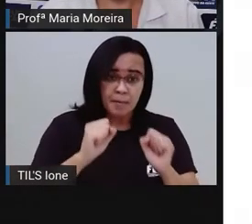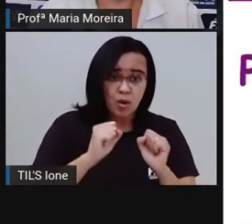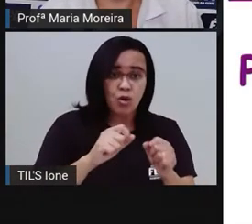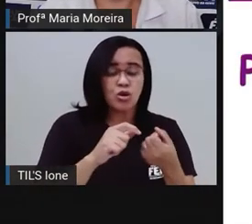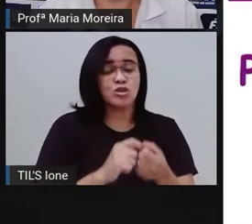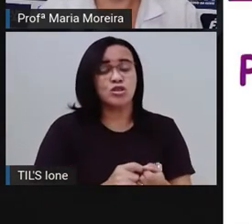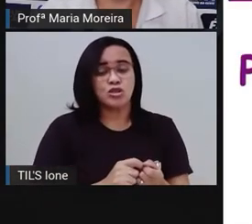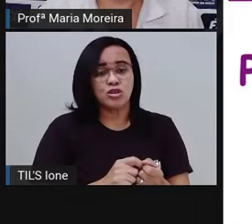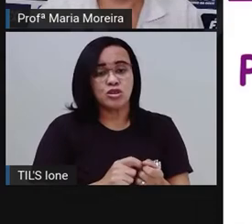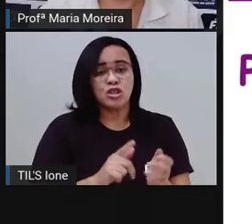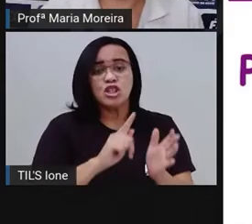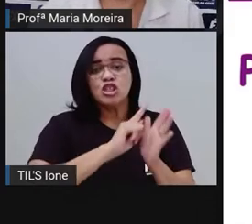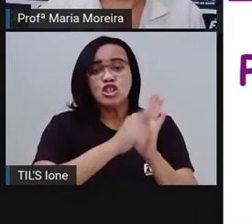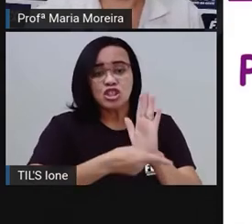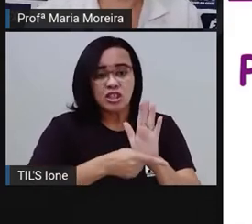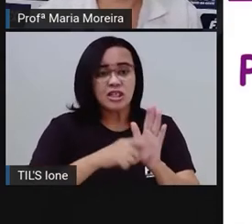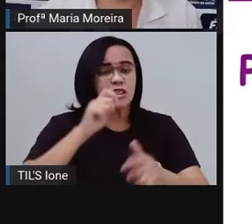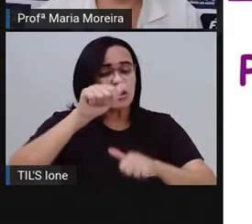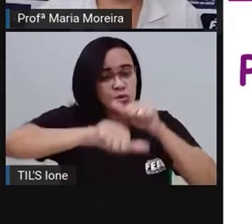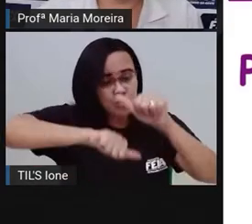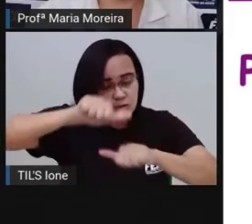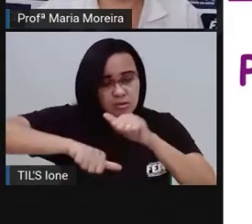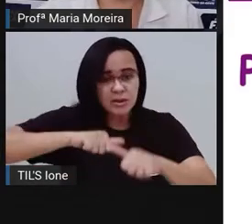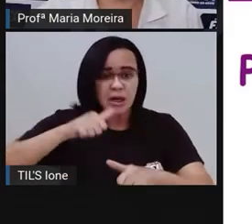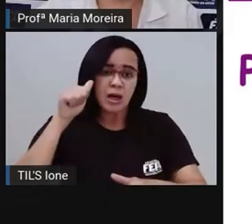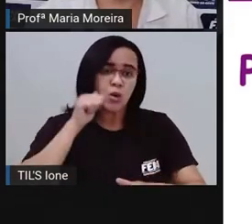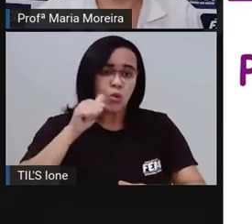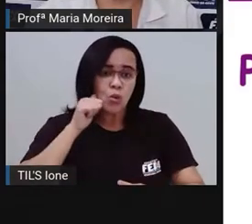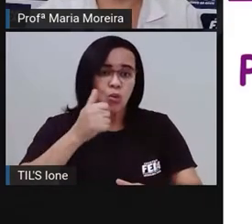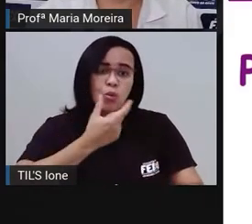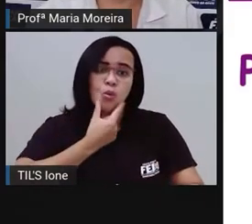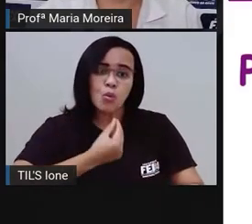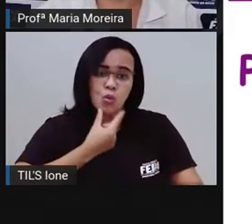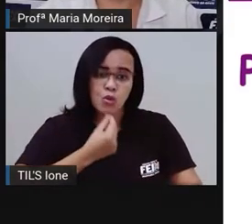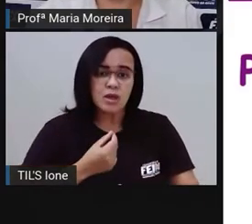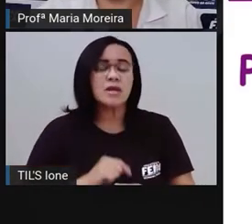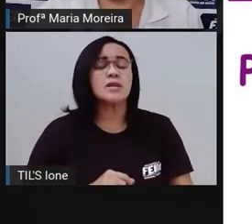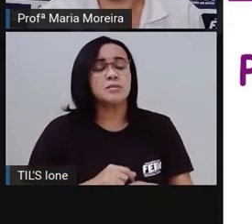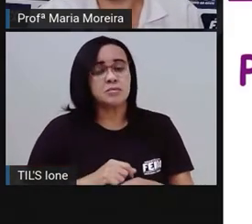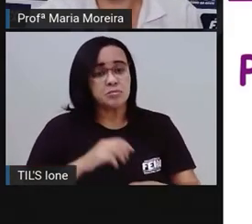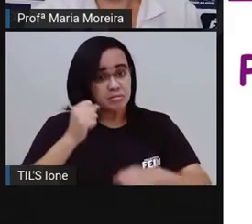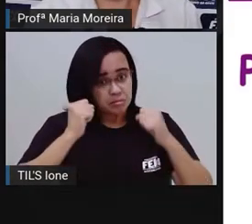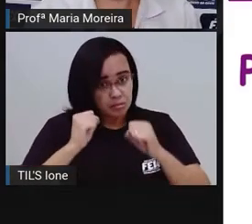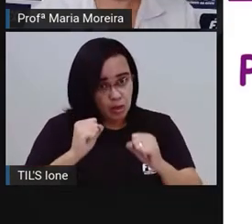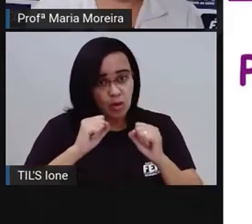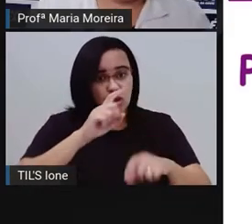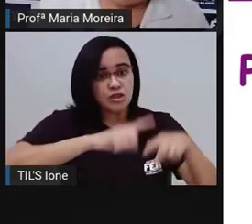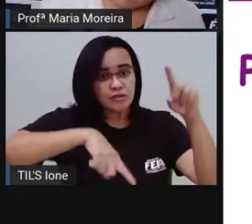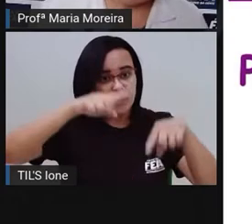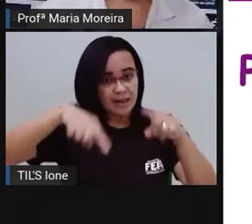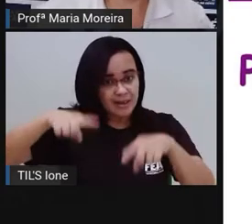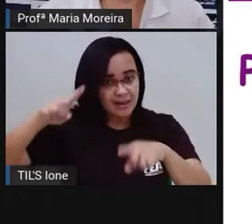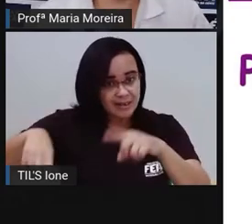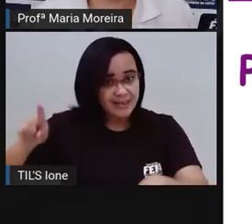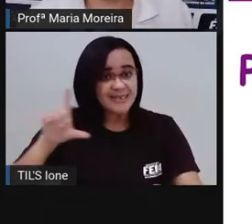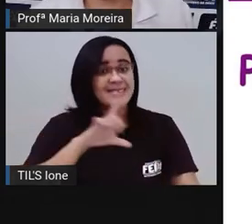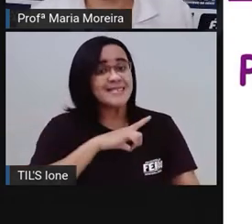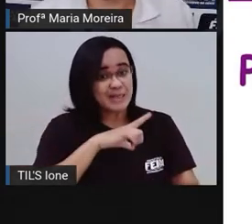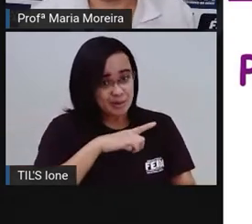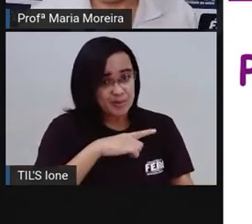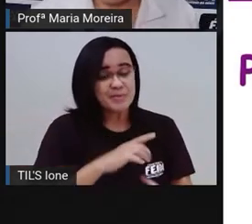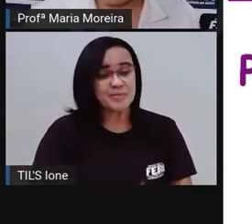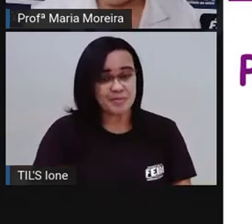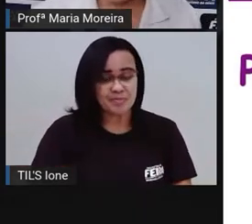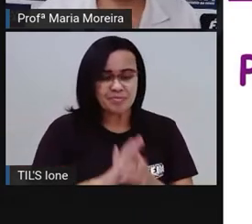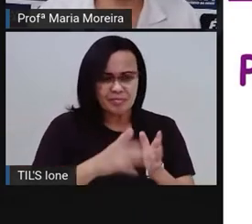feminino. Certo? Aqui embaixo, a mesma coisa, Eles e elas. Aí, antes que